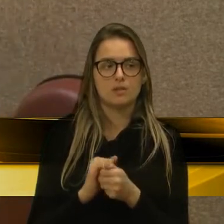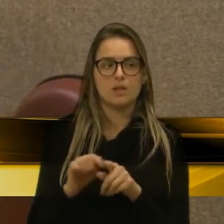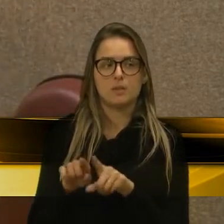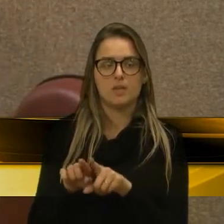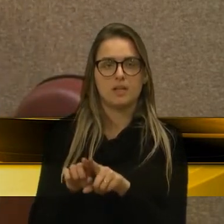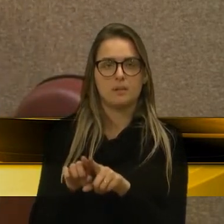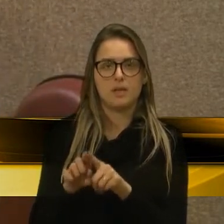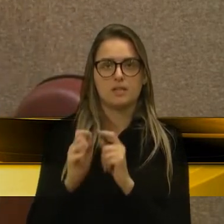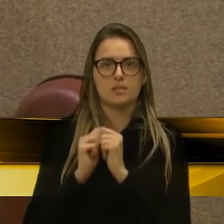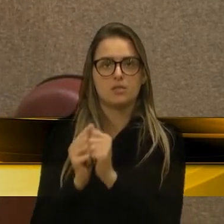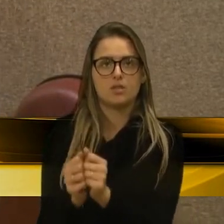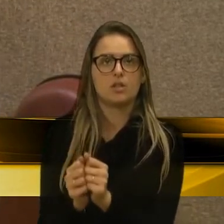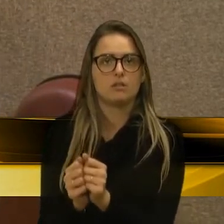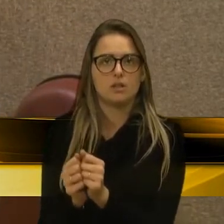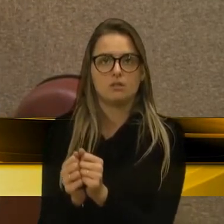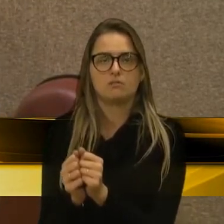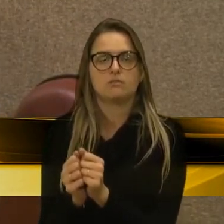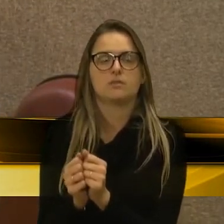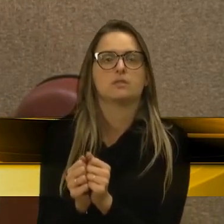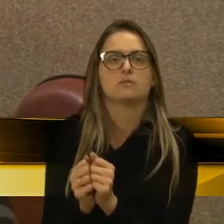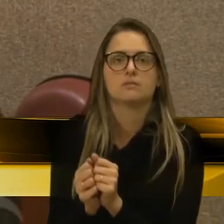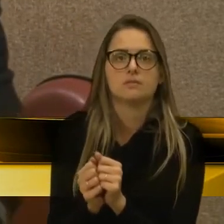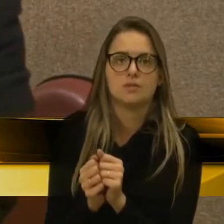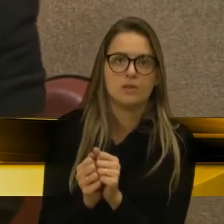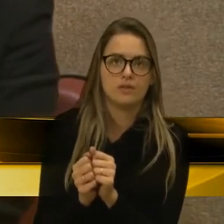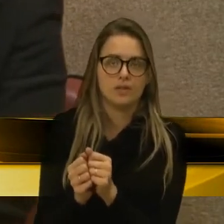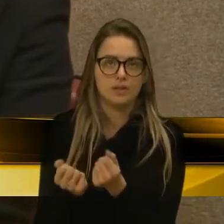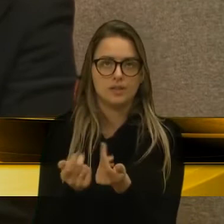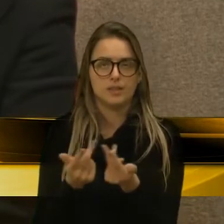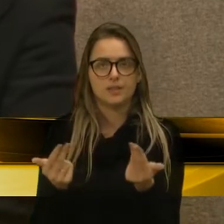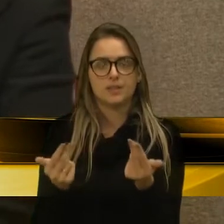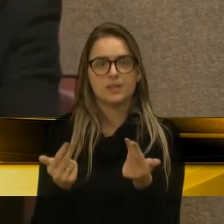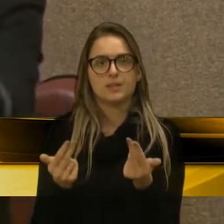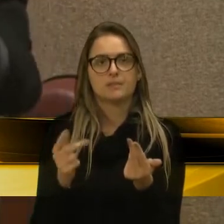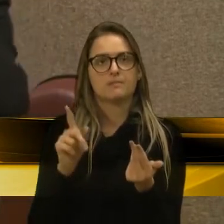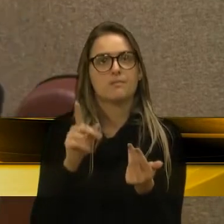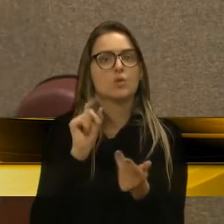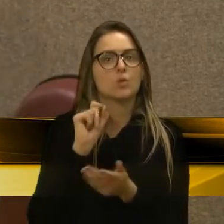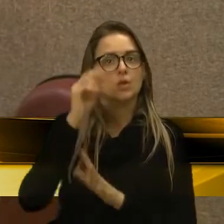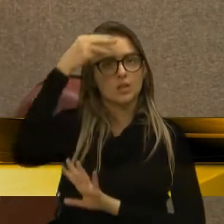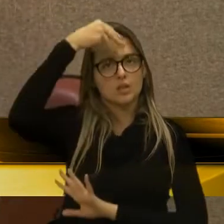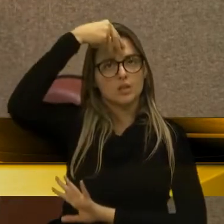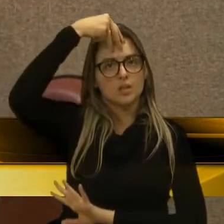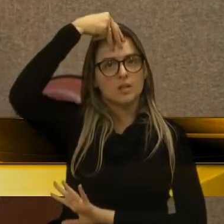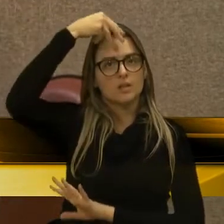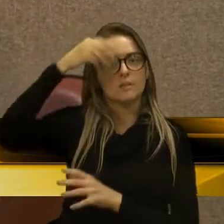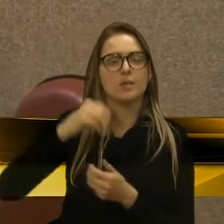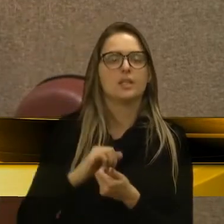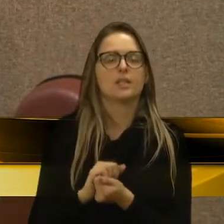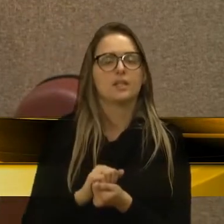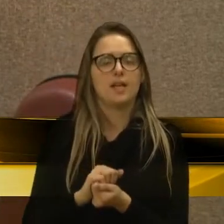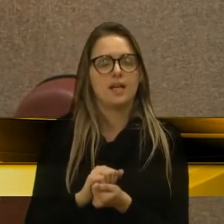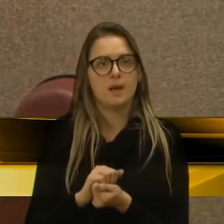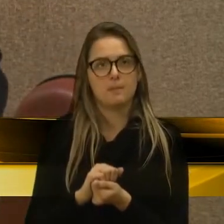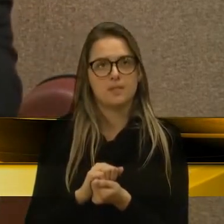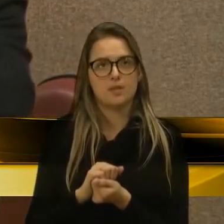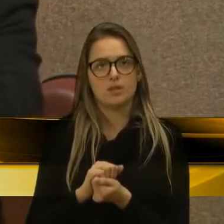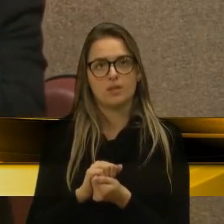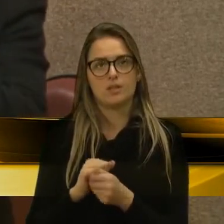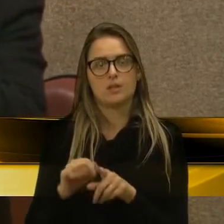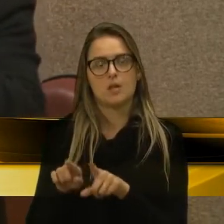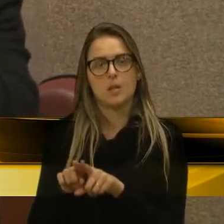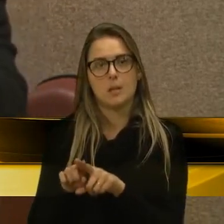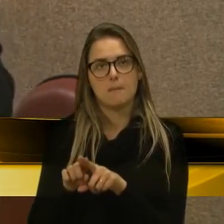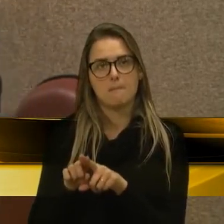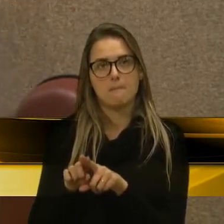aquele fato que foi trazido aqui, vereador Chico, do, daquele áudio, né, daquele áudio famoso CC8,